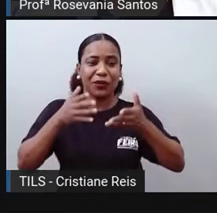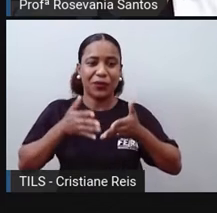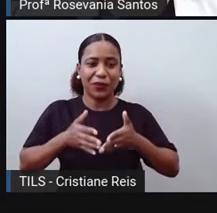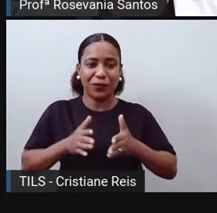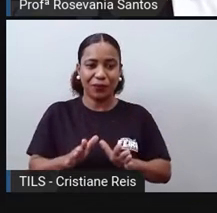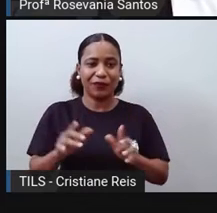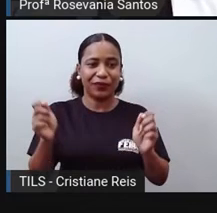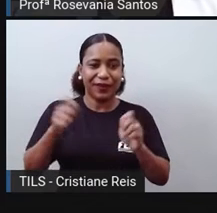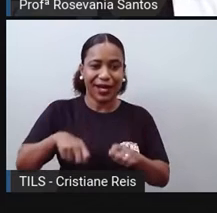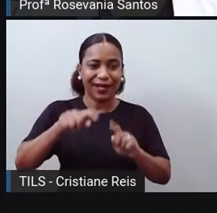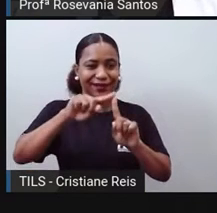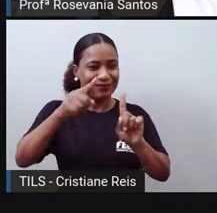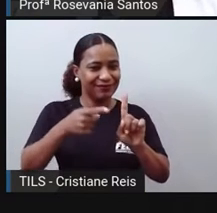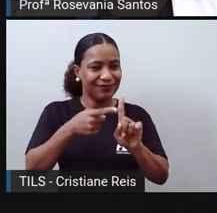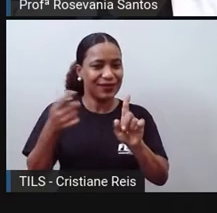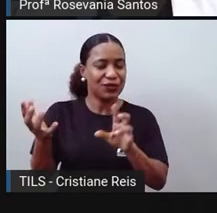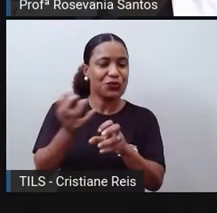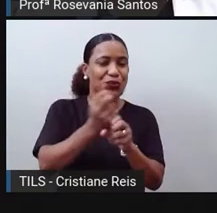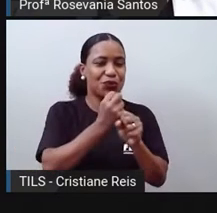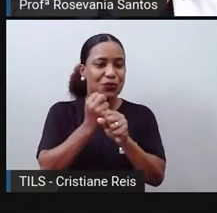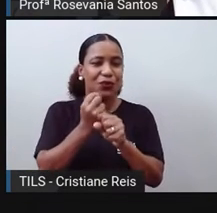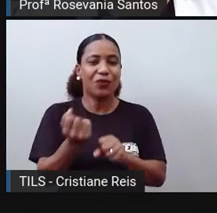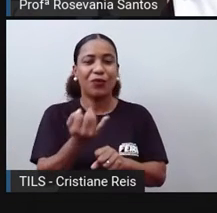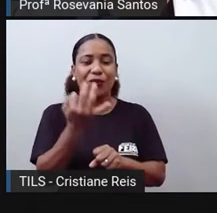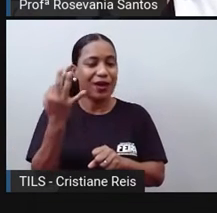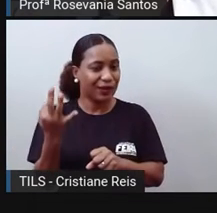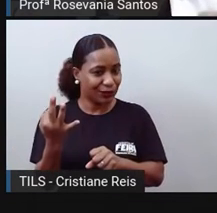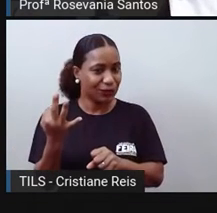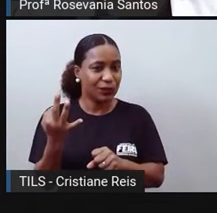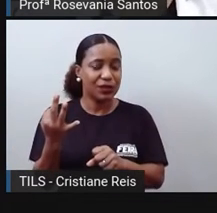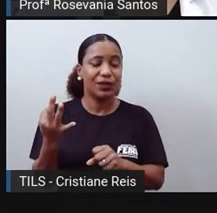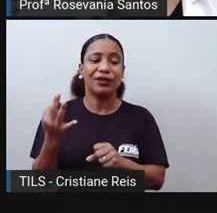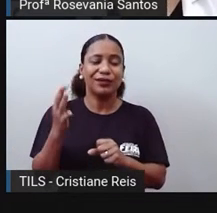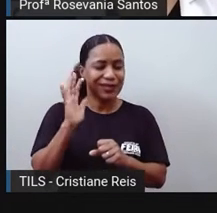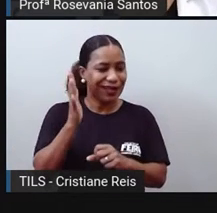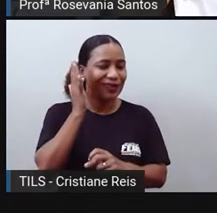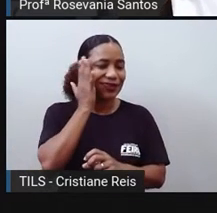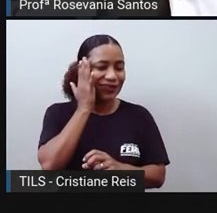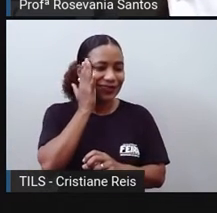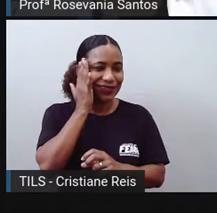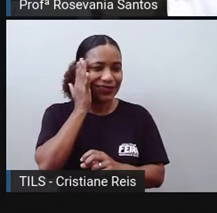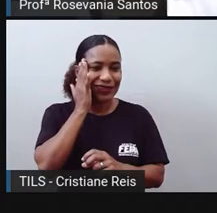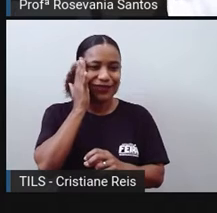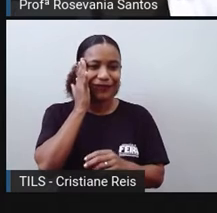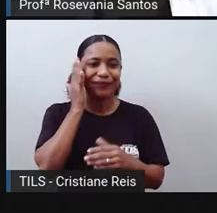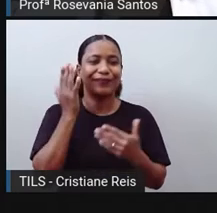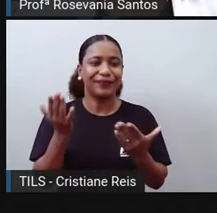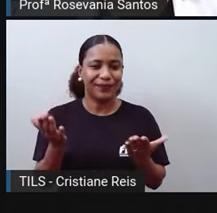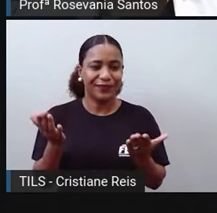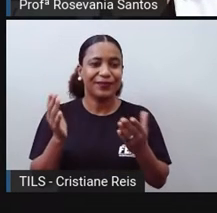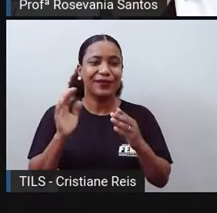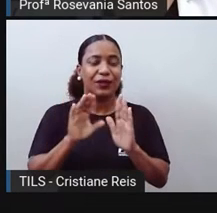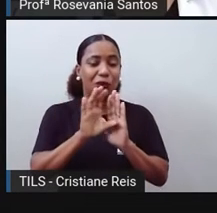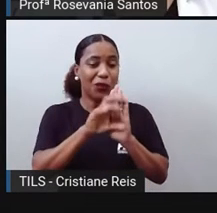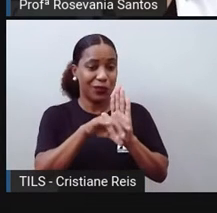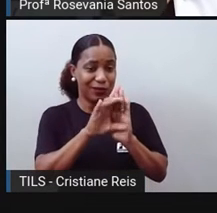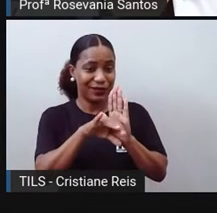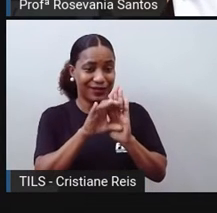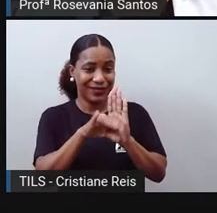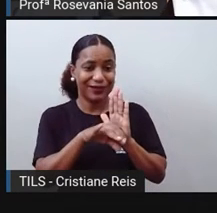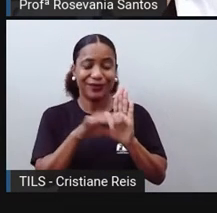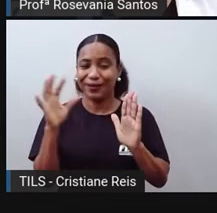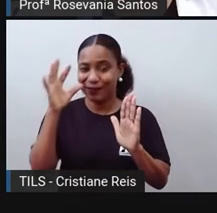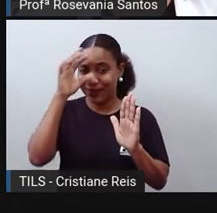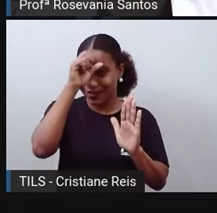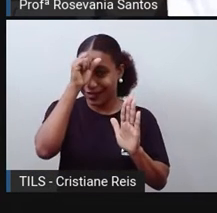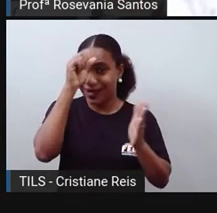que é o período fértil, e o crescimento vegetativo, né? Que é essa diferença entre o número que nasceram e que morreram. Eu já estou prontinho